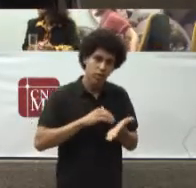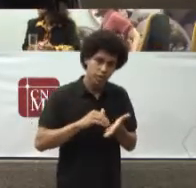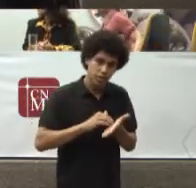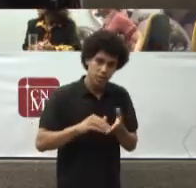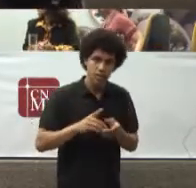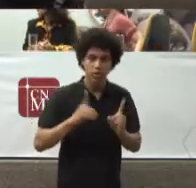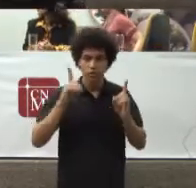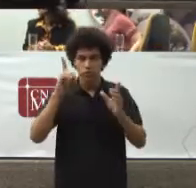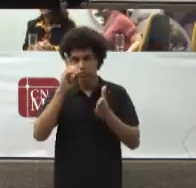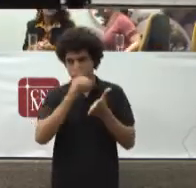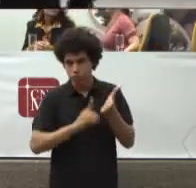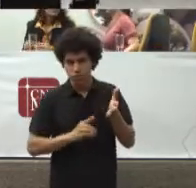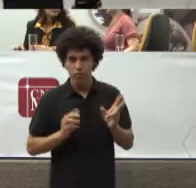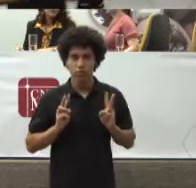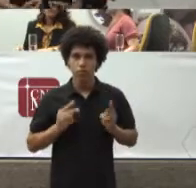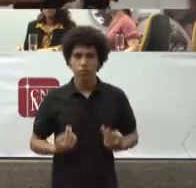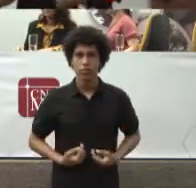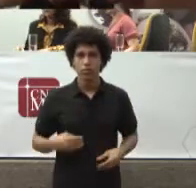do nosso Conselho